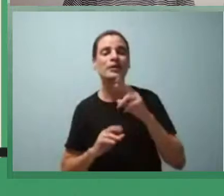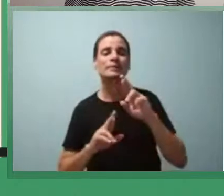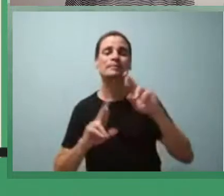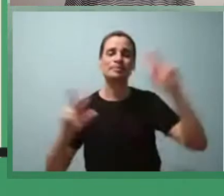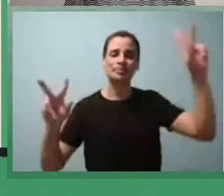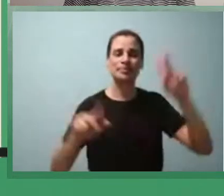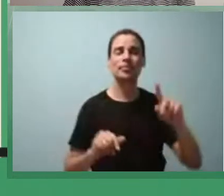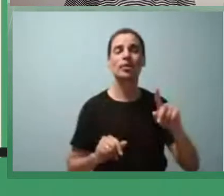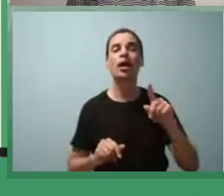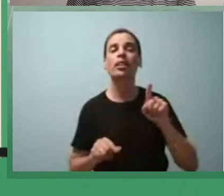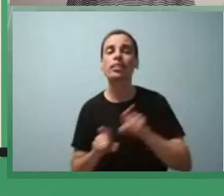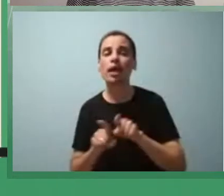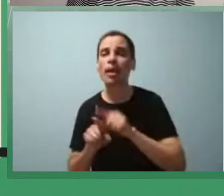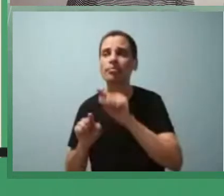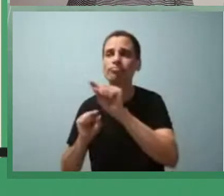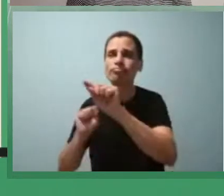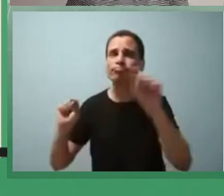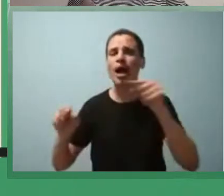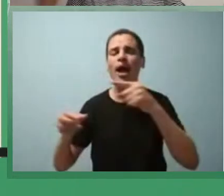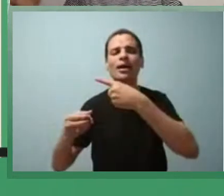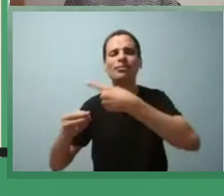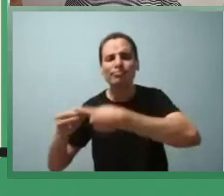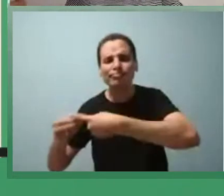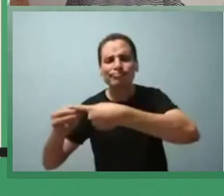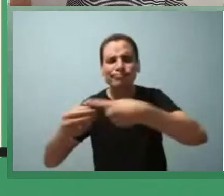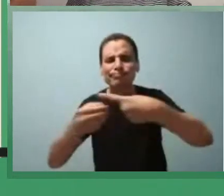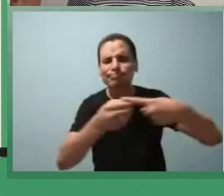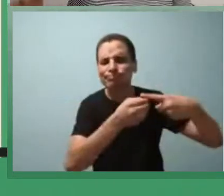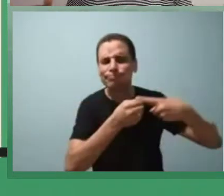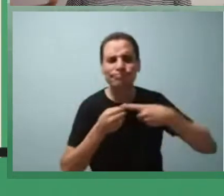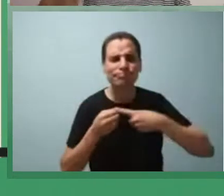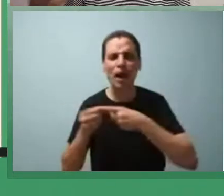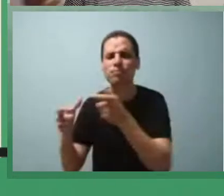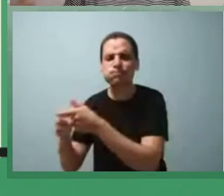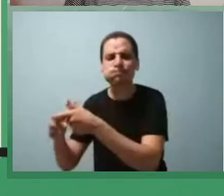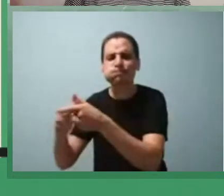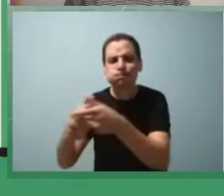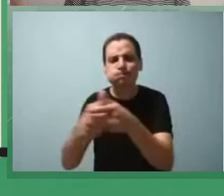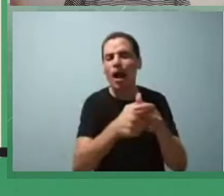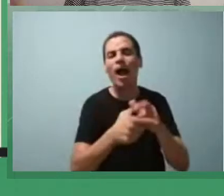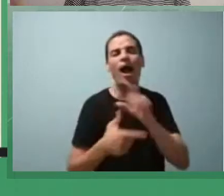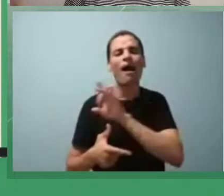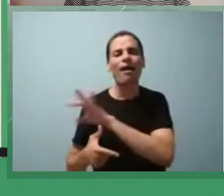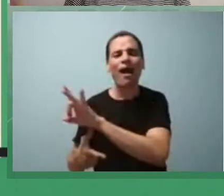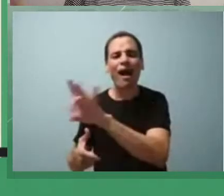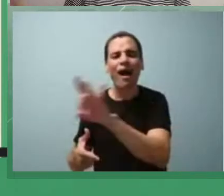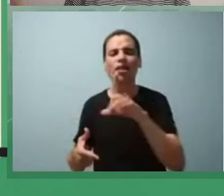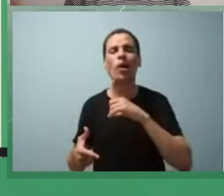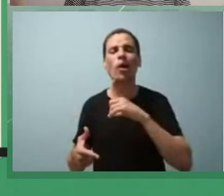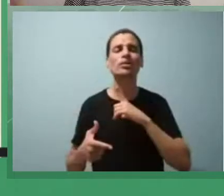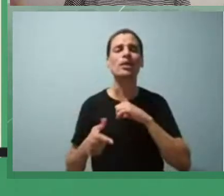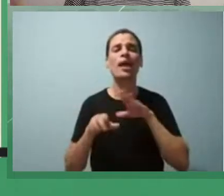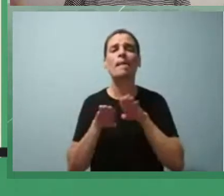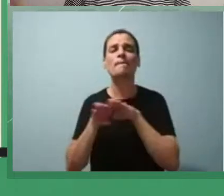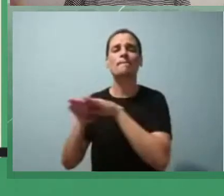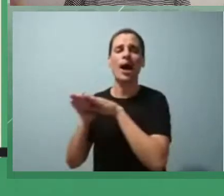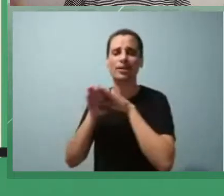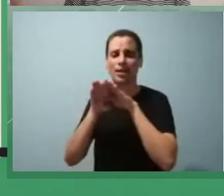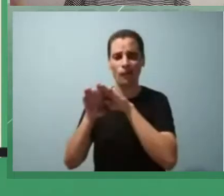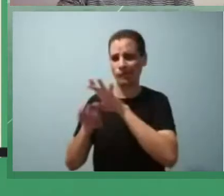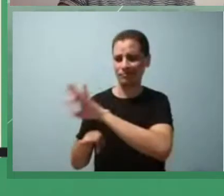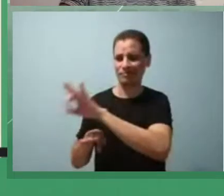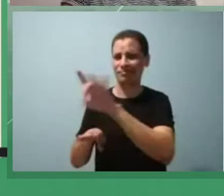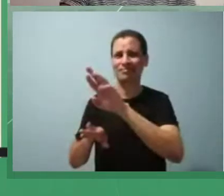cidadezinha ali do interior aqui do Brasil que cada um tem uma forma tem um padrão a ser seguido